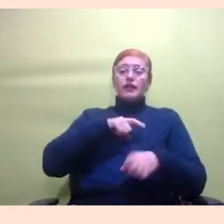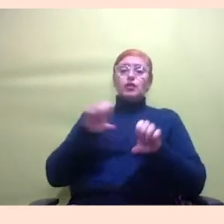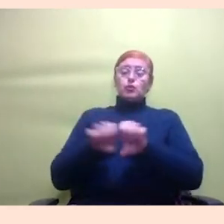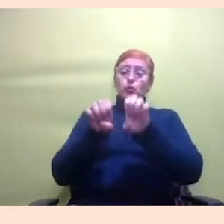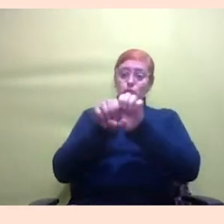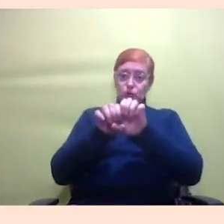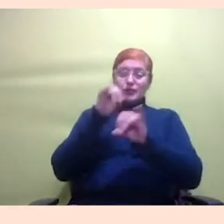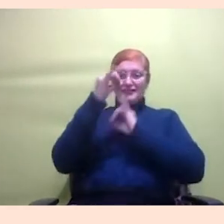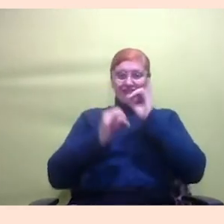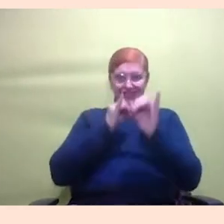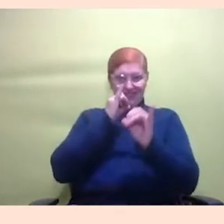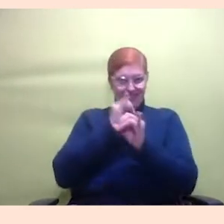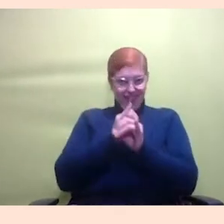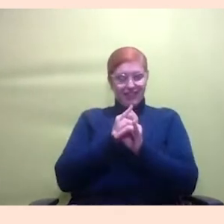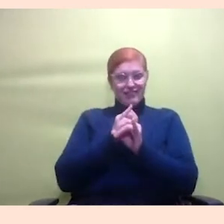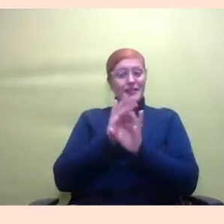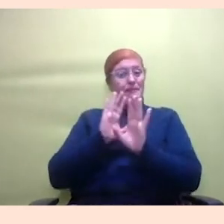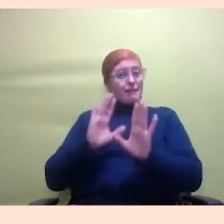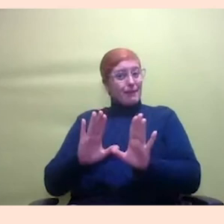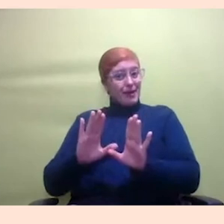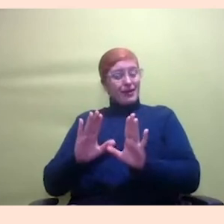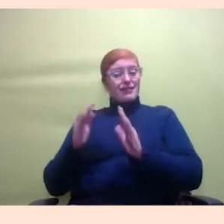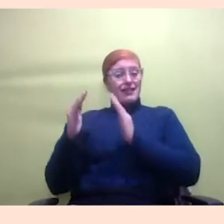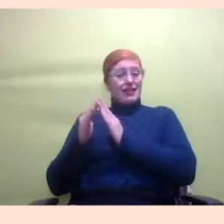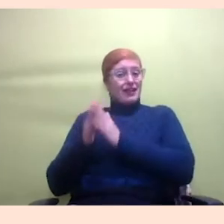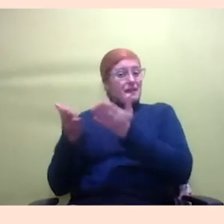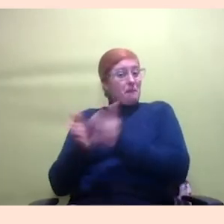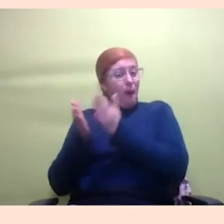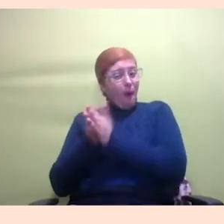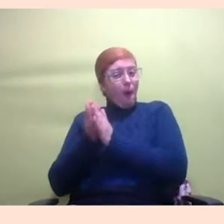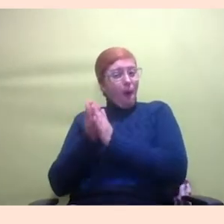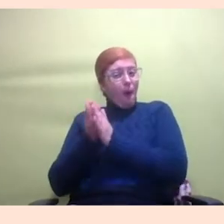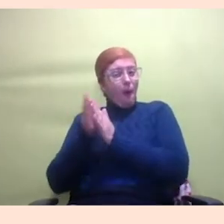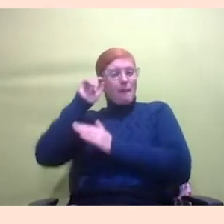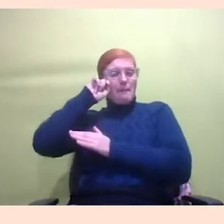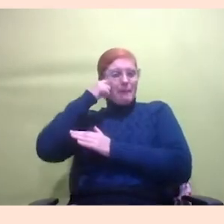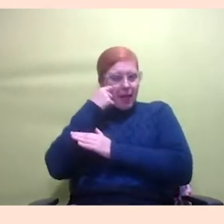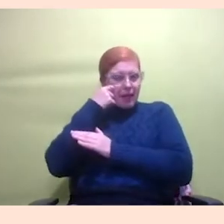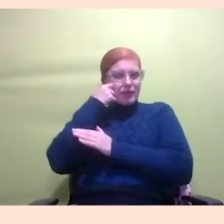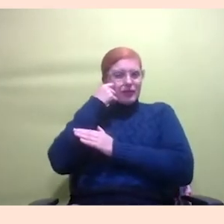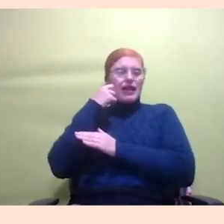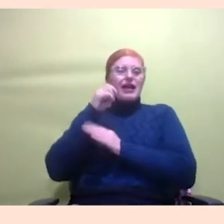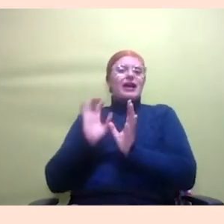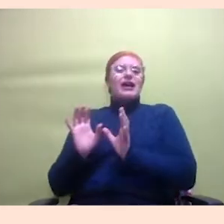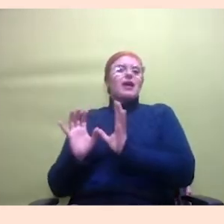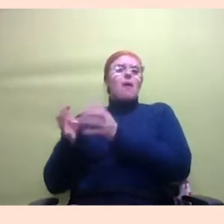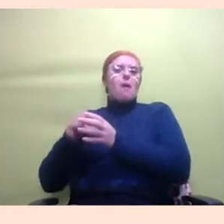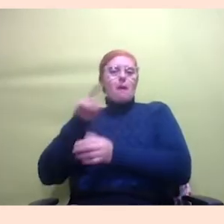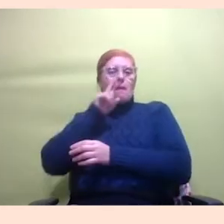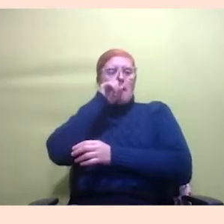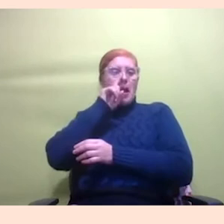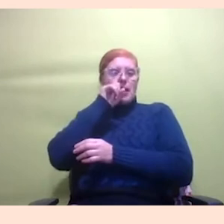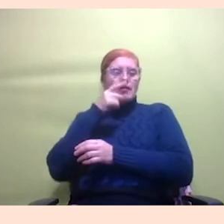elas estão que é pobre que é preto que é baixa escolaridade que é zona de risco não pode ter um cabeamento não pode ter acesso